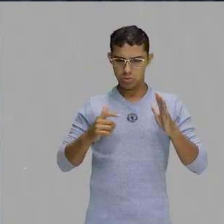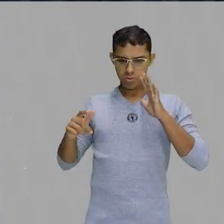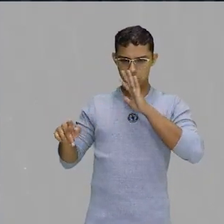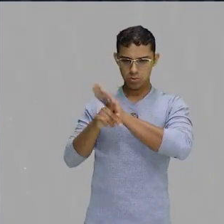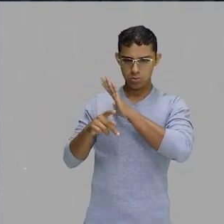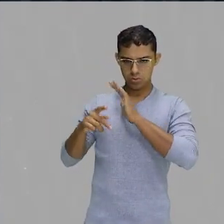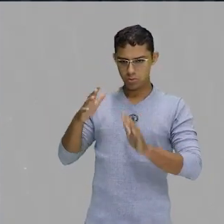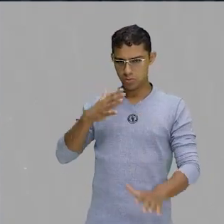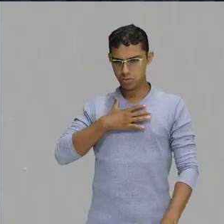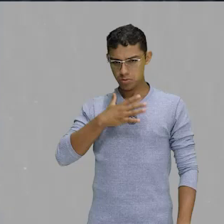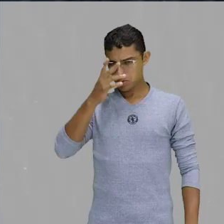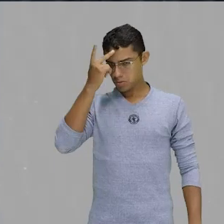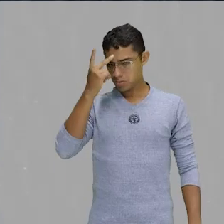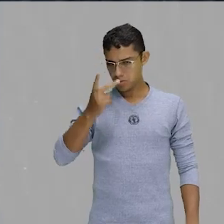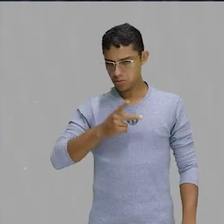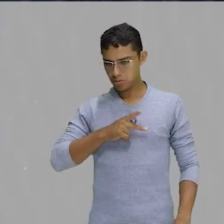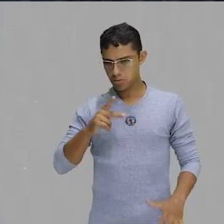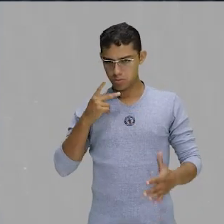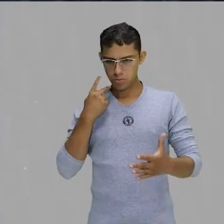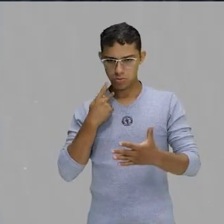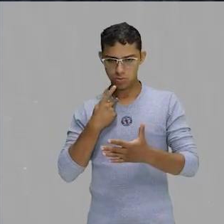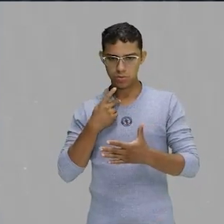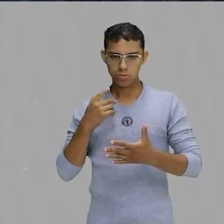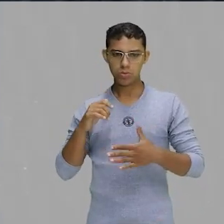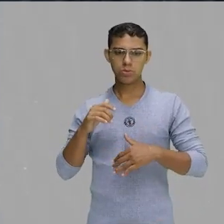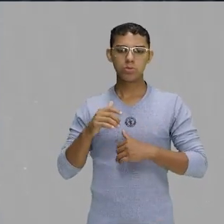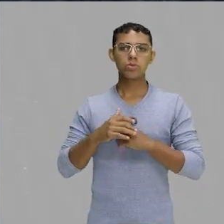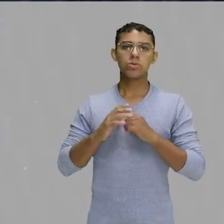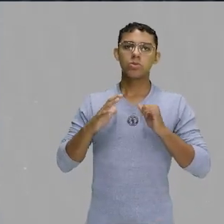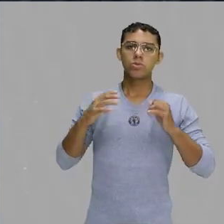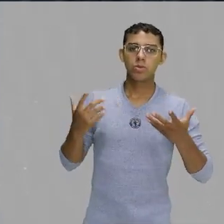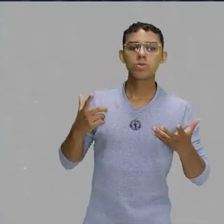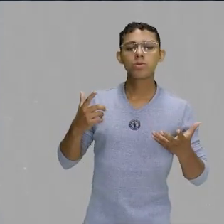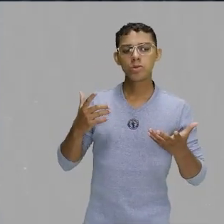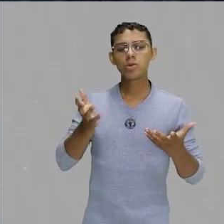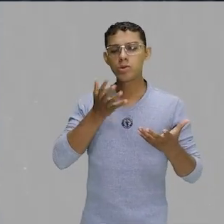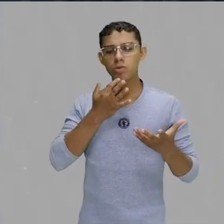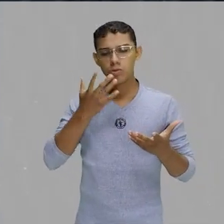um artista aqui também muito conhecido de vocês, que eu vou já falar aqui,